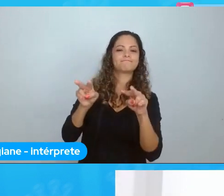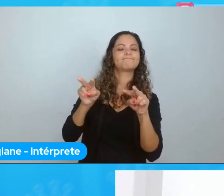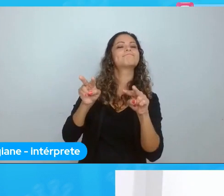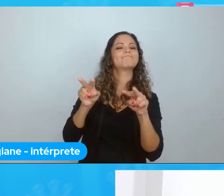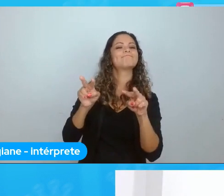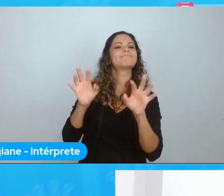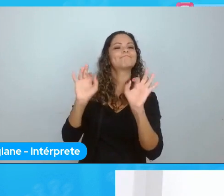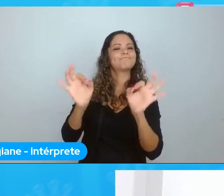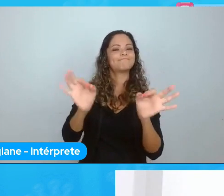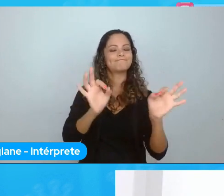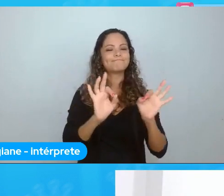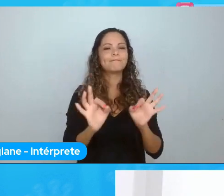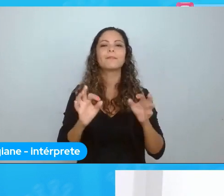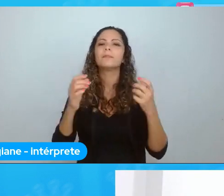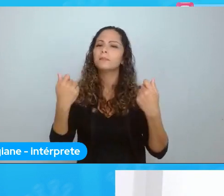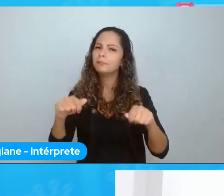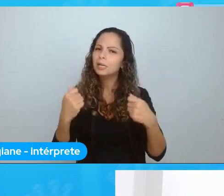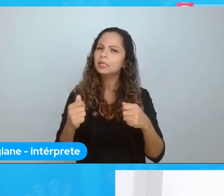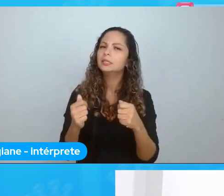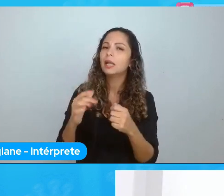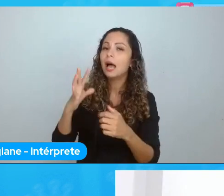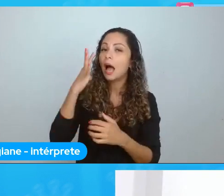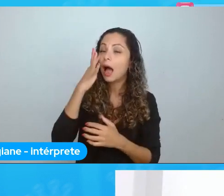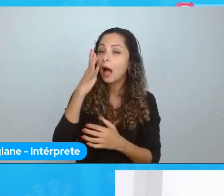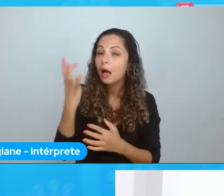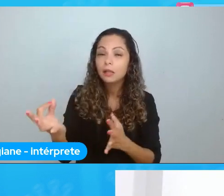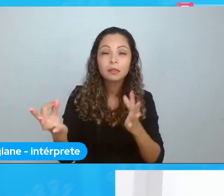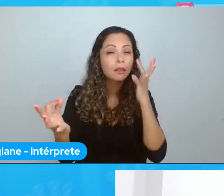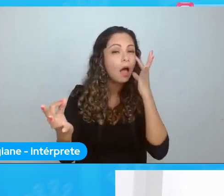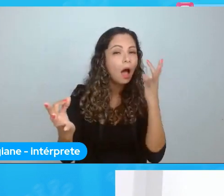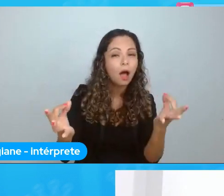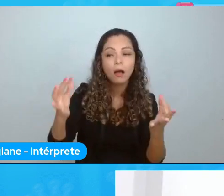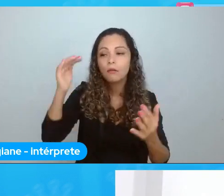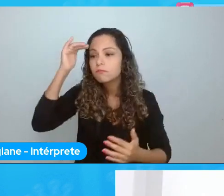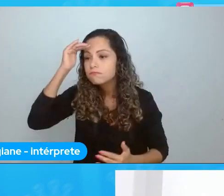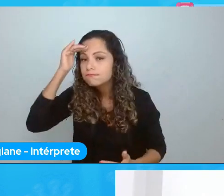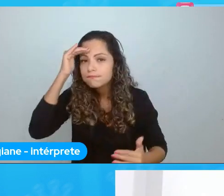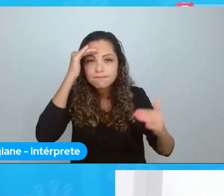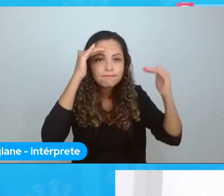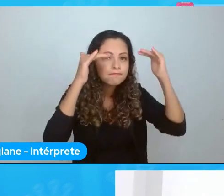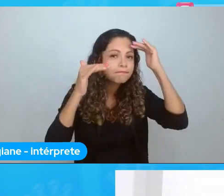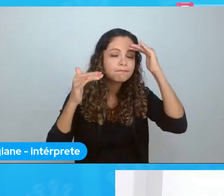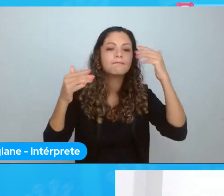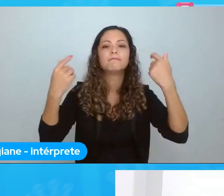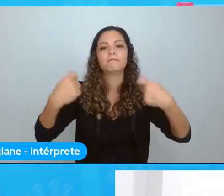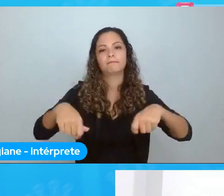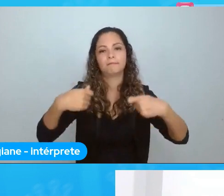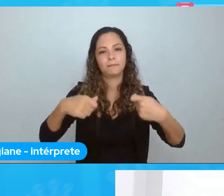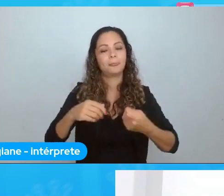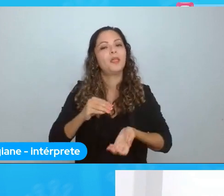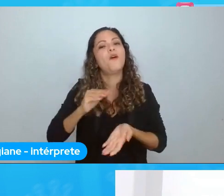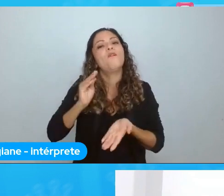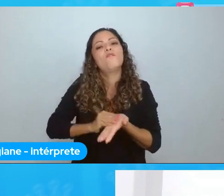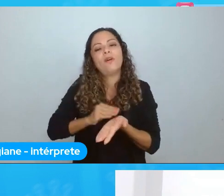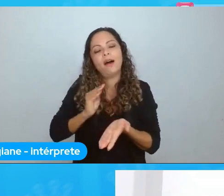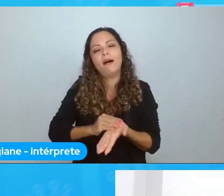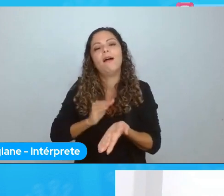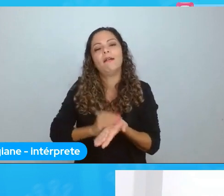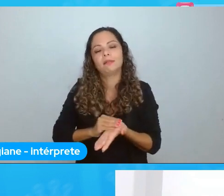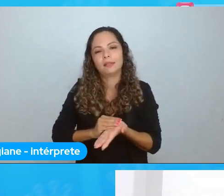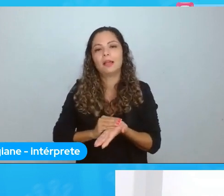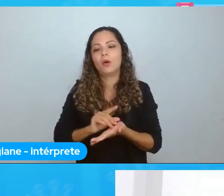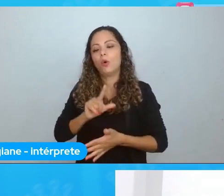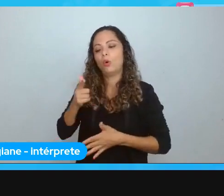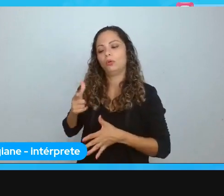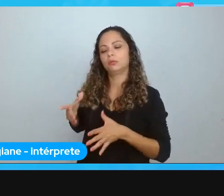pessoas das minorias. Faltar muito ainda. Eu acho que a gente falta muito abarcar outras minorias também.